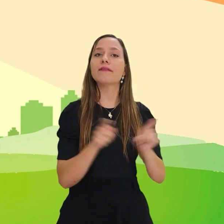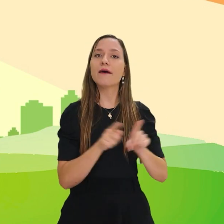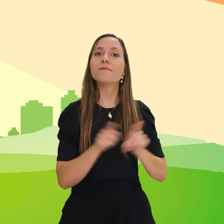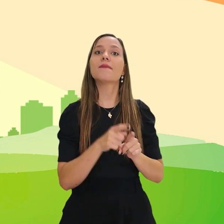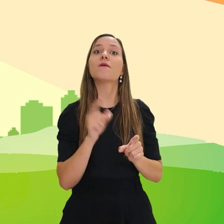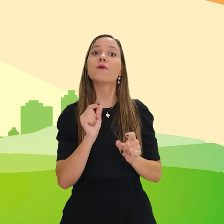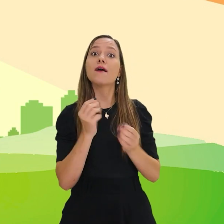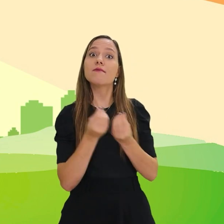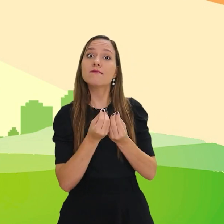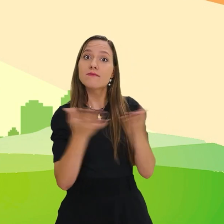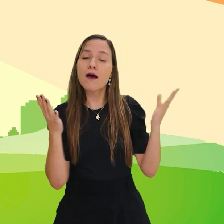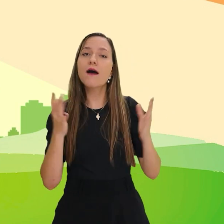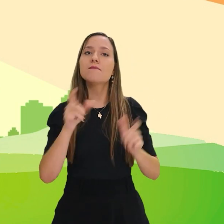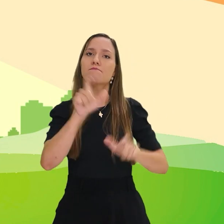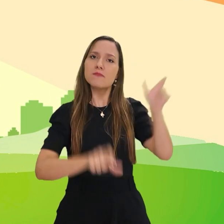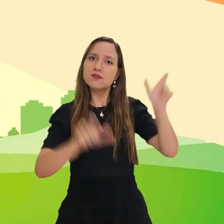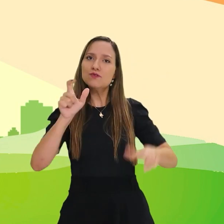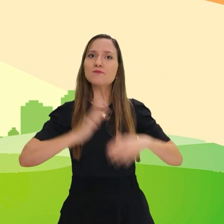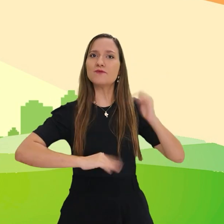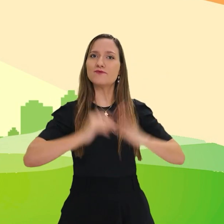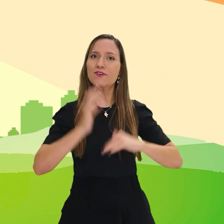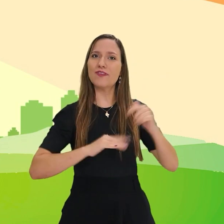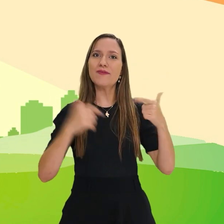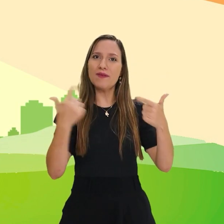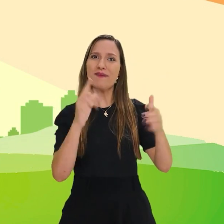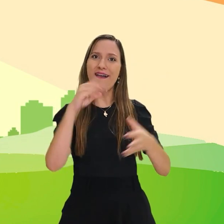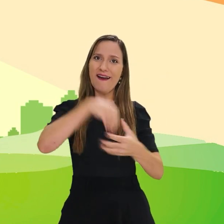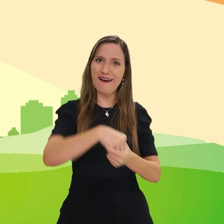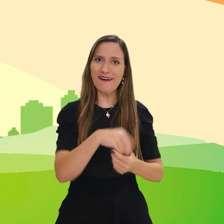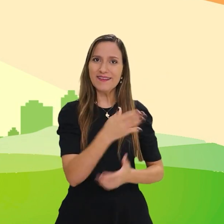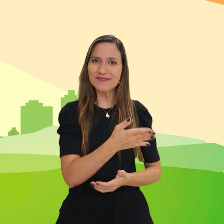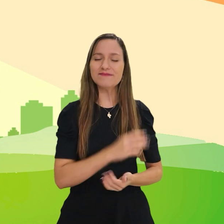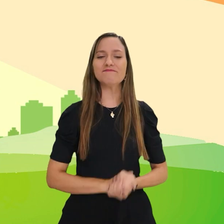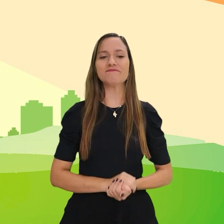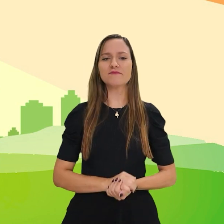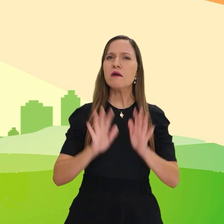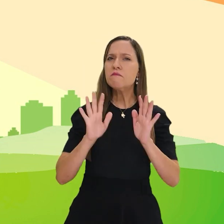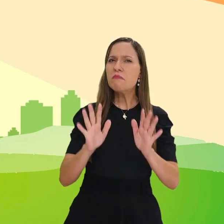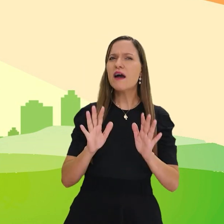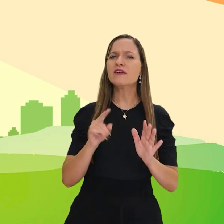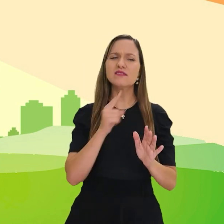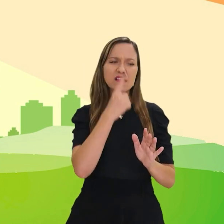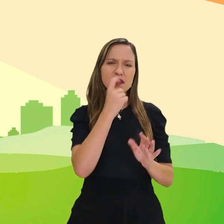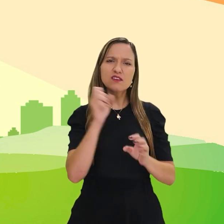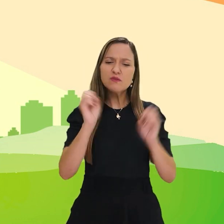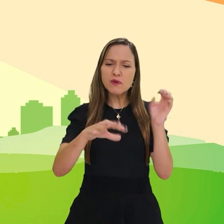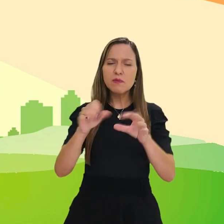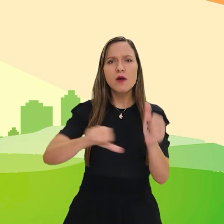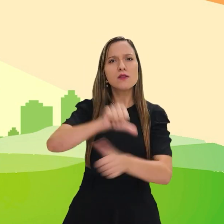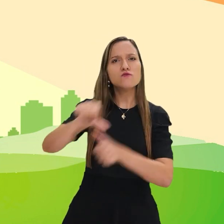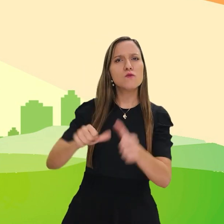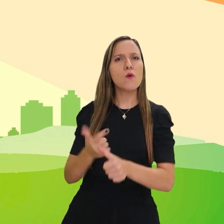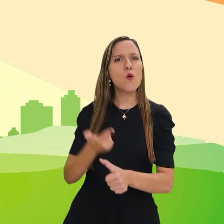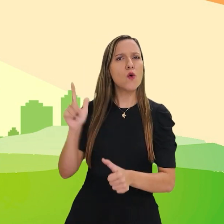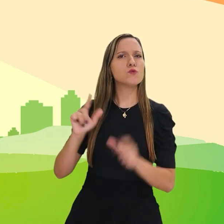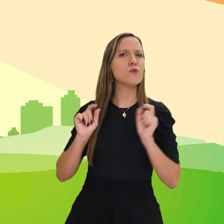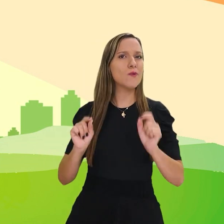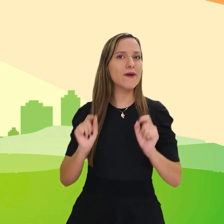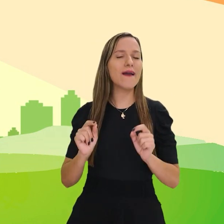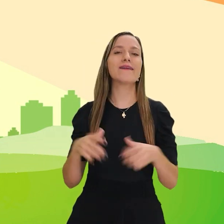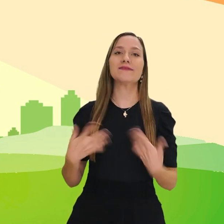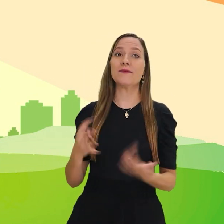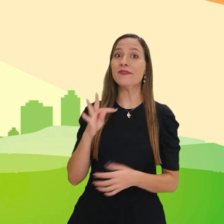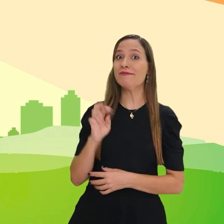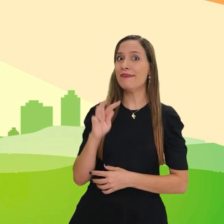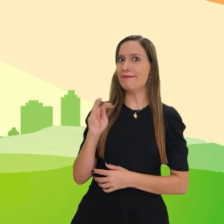Além de fornecer também aos colaboradores. Bacana. E aquela história de qual processamento? Ah, a TT já deu o